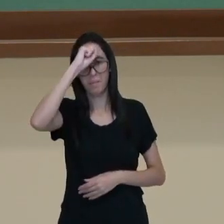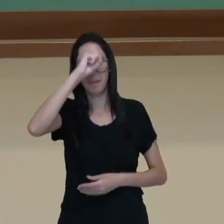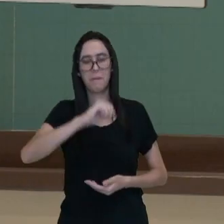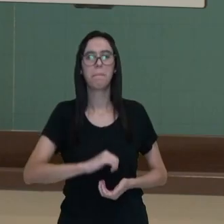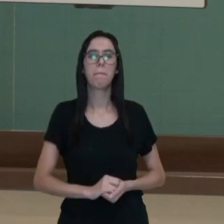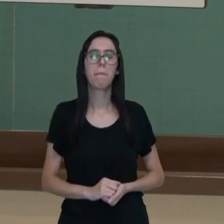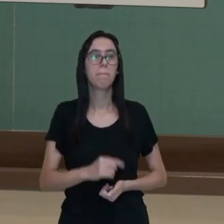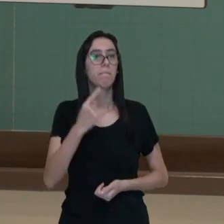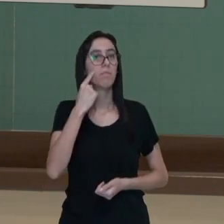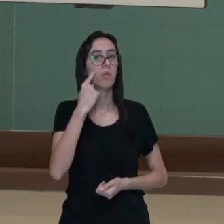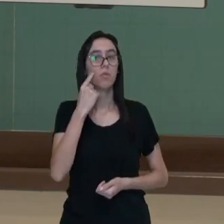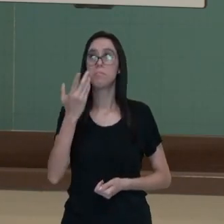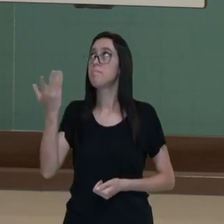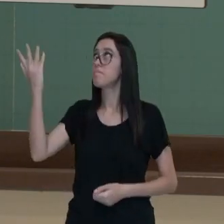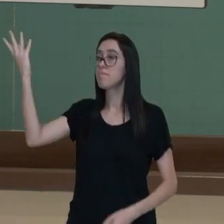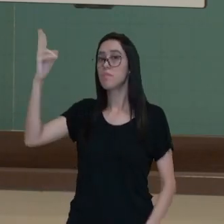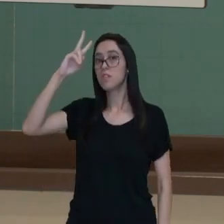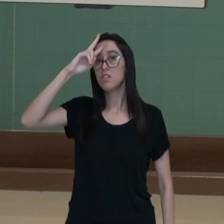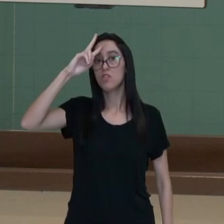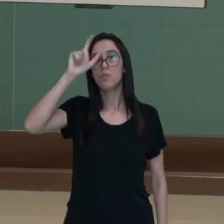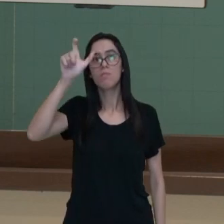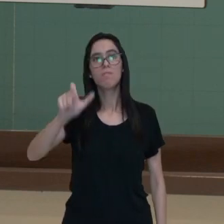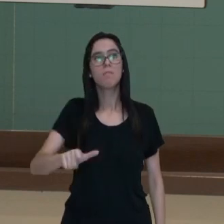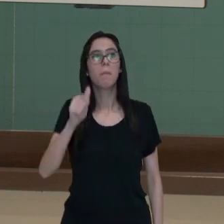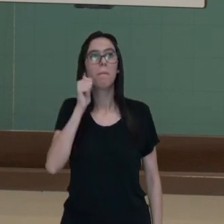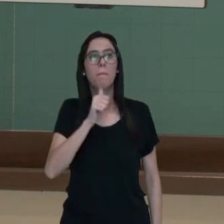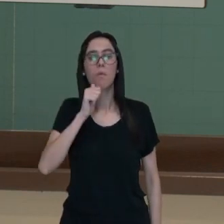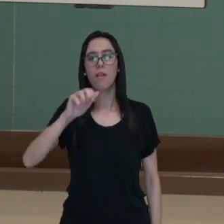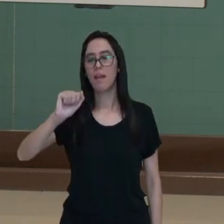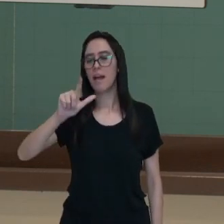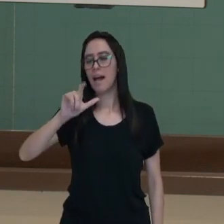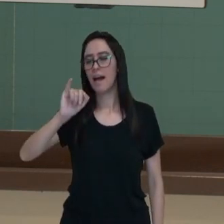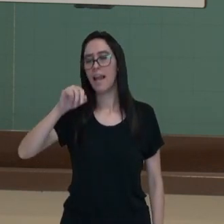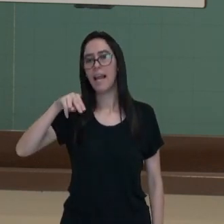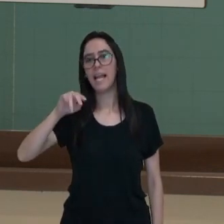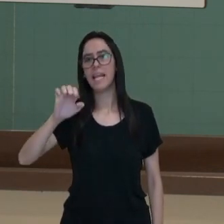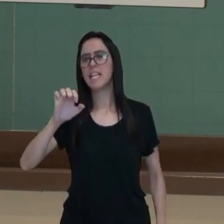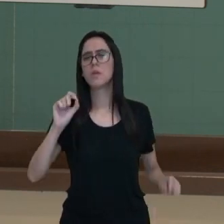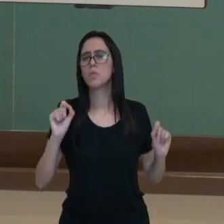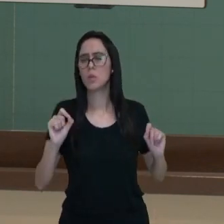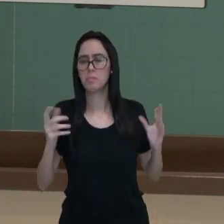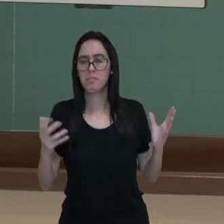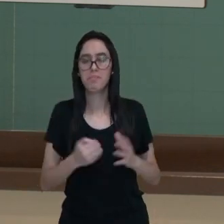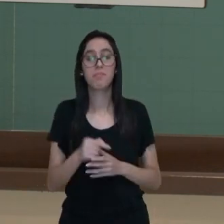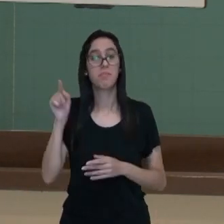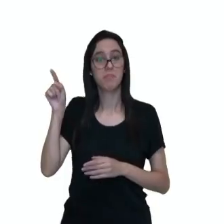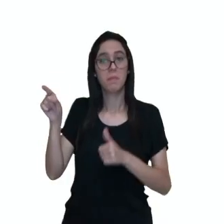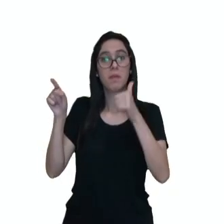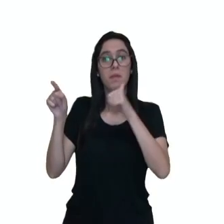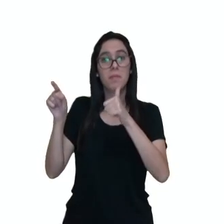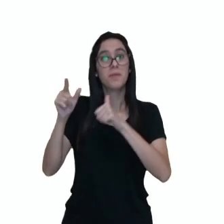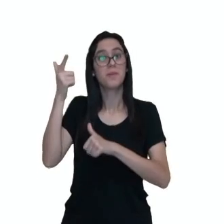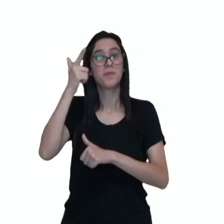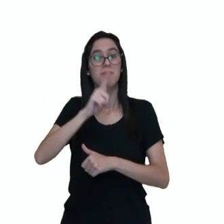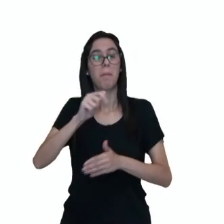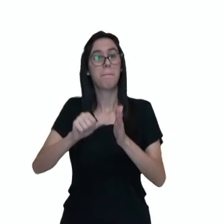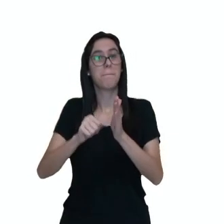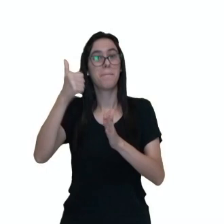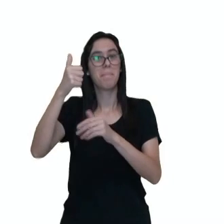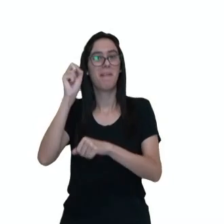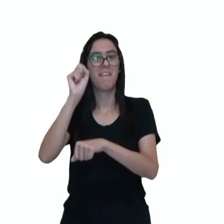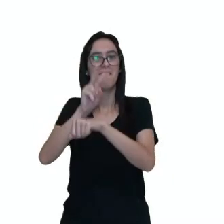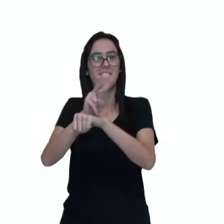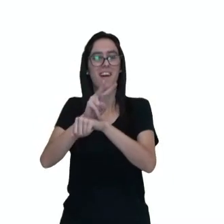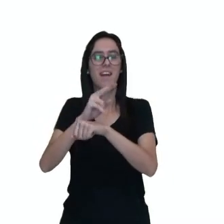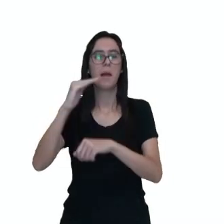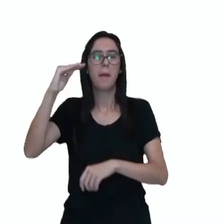de Casso. Vamos analisar a história da Aline. Vamos lá ver o que está acontecendo com ela? Aline conseguiu seu primeiro emprego como menor aprendiz